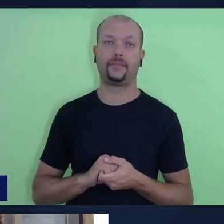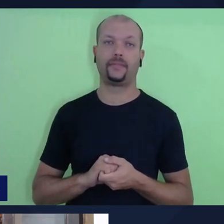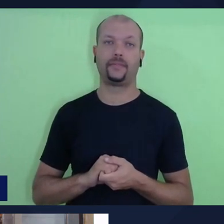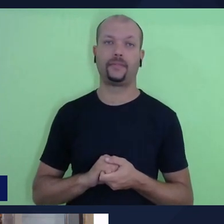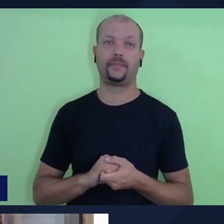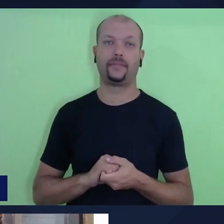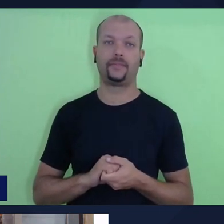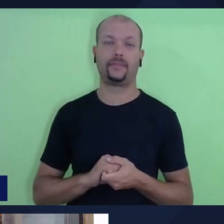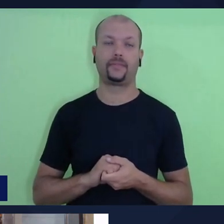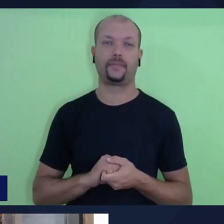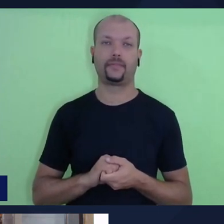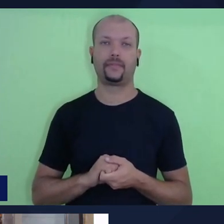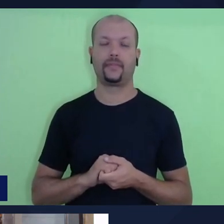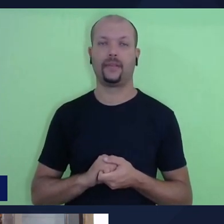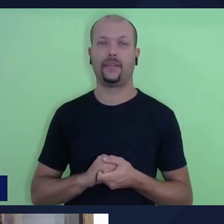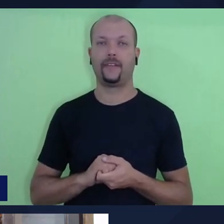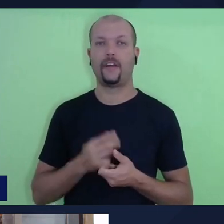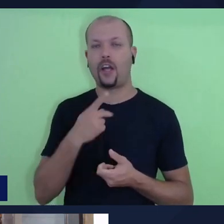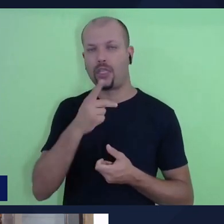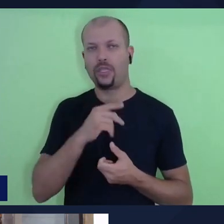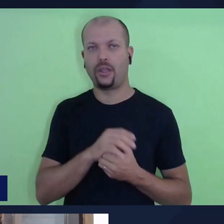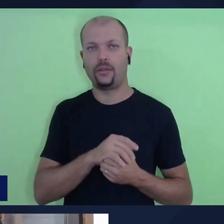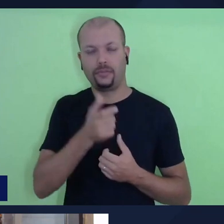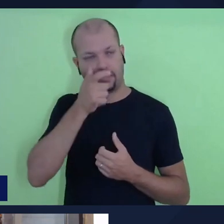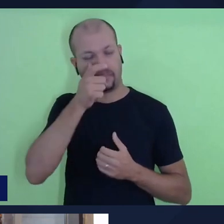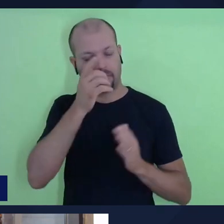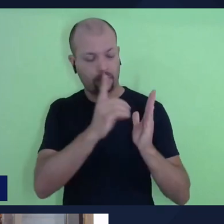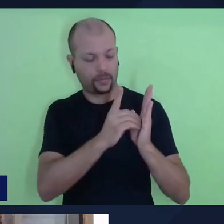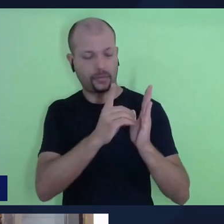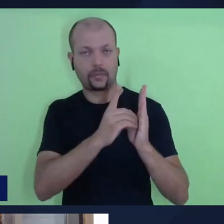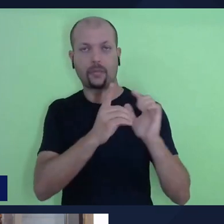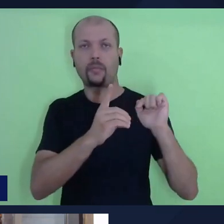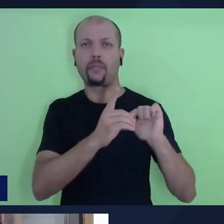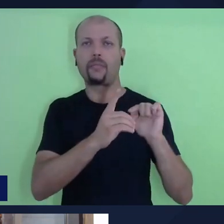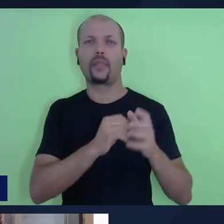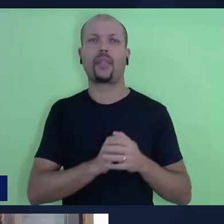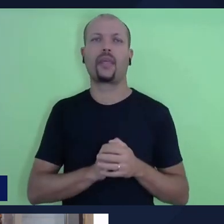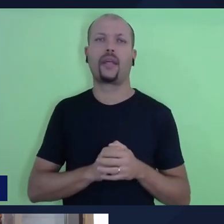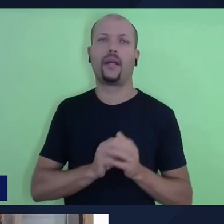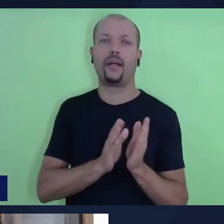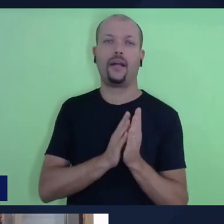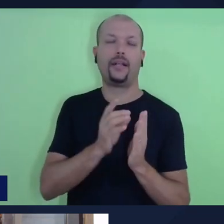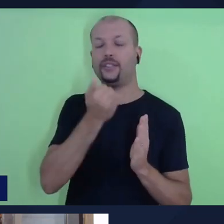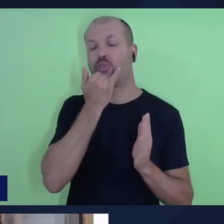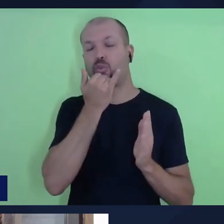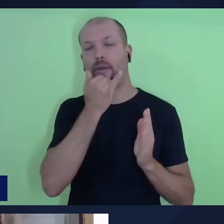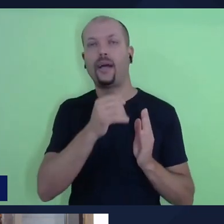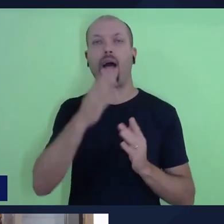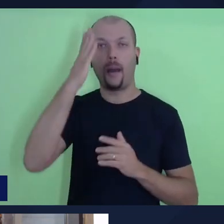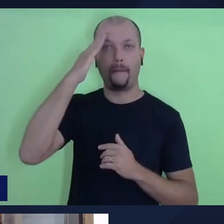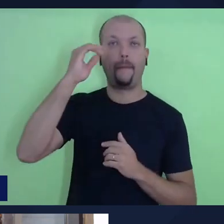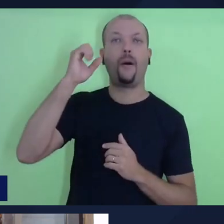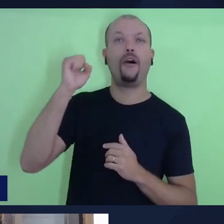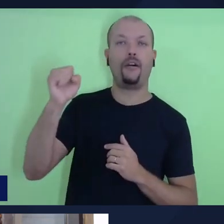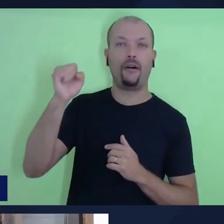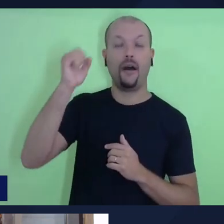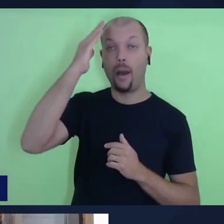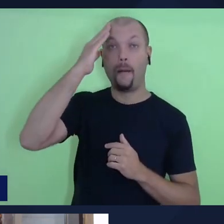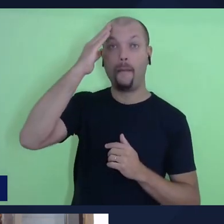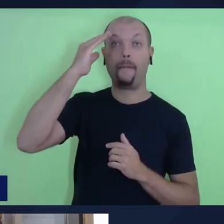Quando a gente vai aqui para o livro de Deuteronômio, o livro de Deuteronômio também, perdão, o livro de provérbios, ele também é um livro bastante